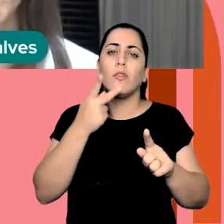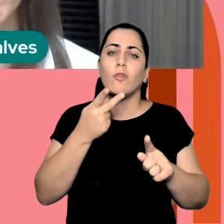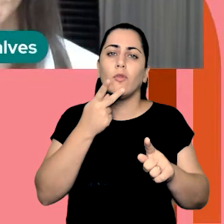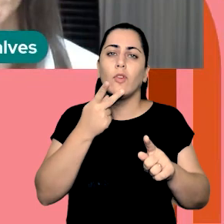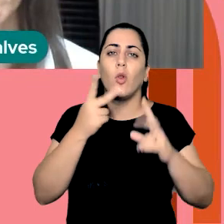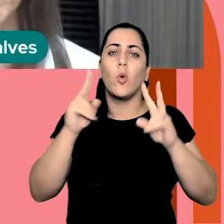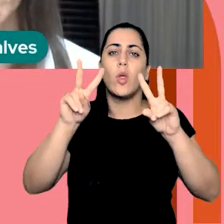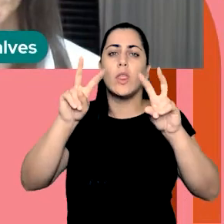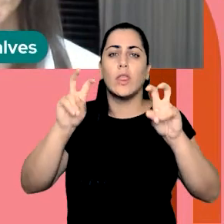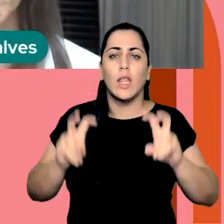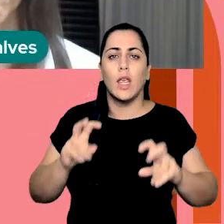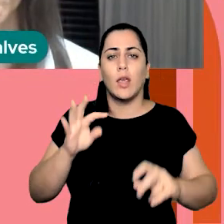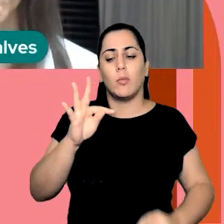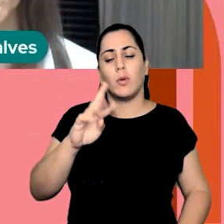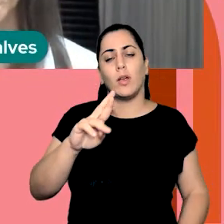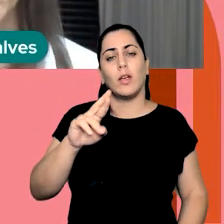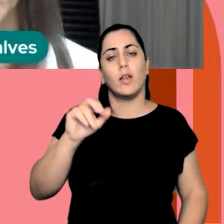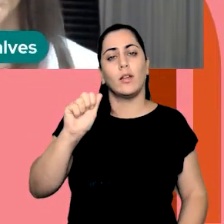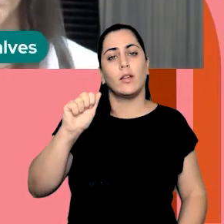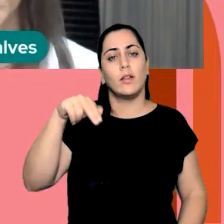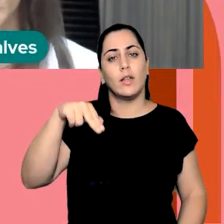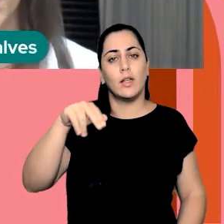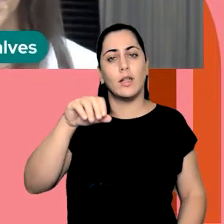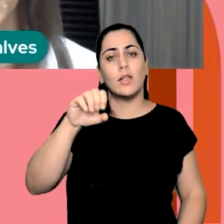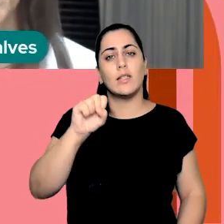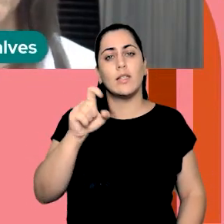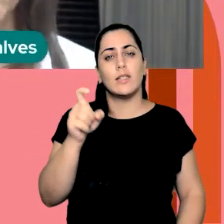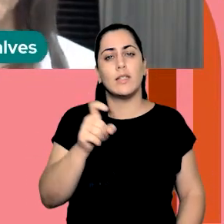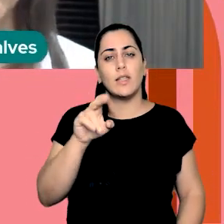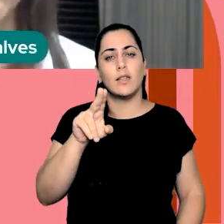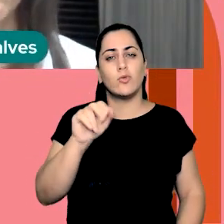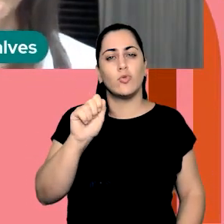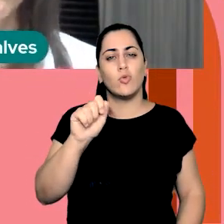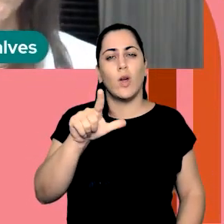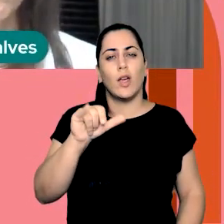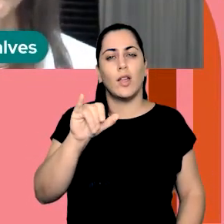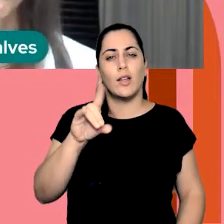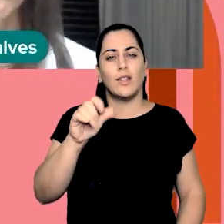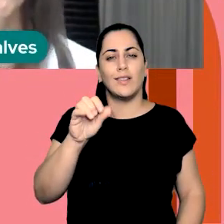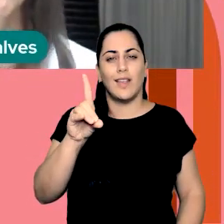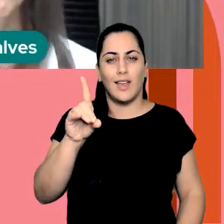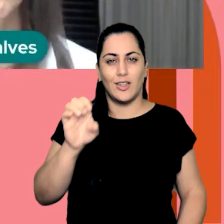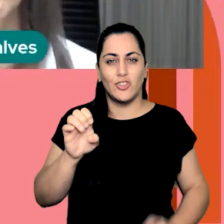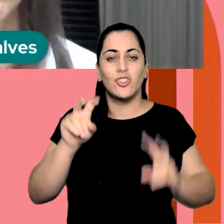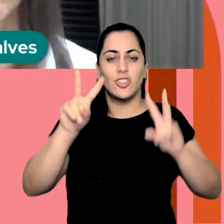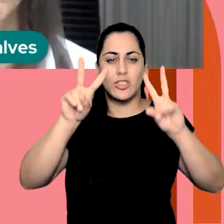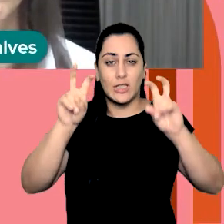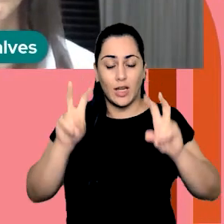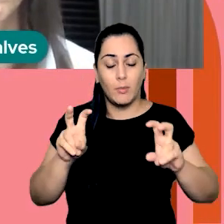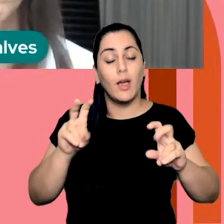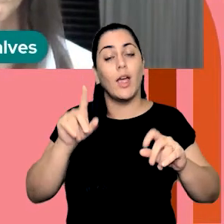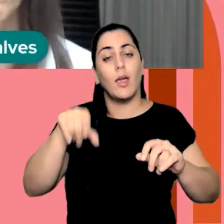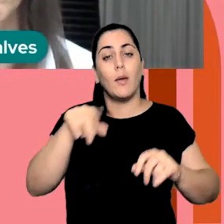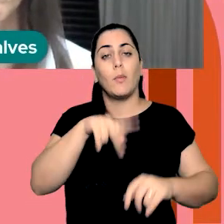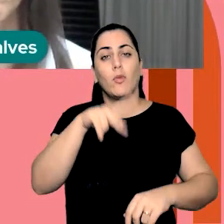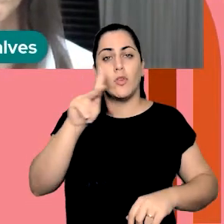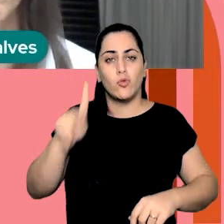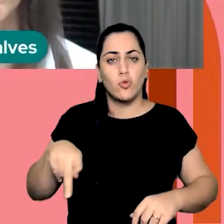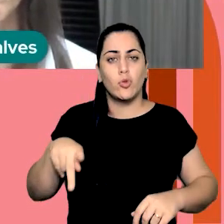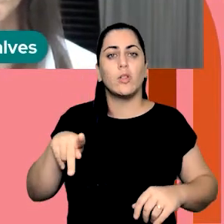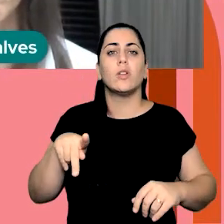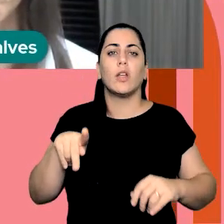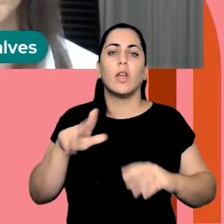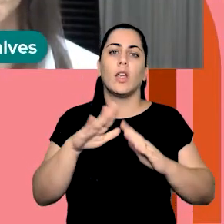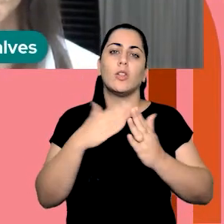transexualidade na área de direitos humanos. Ela é professora da nossa Escola de Direito de São